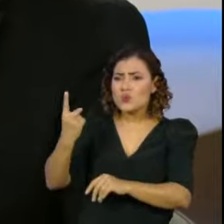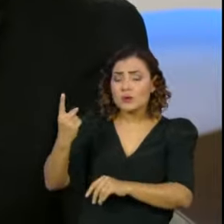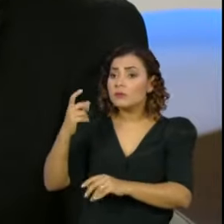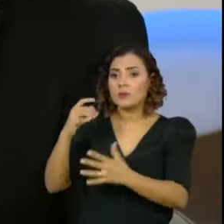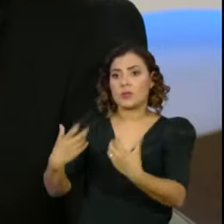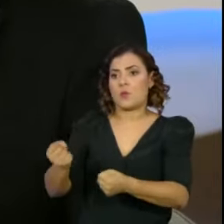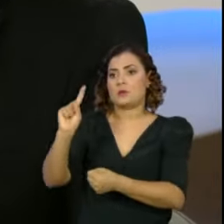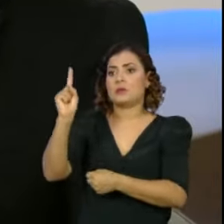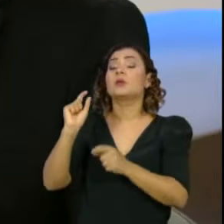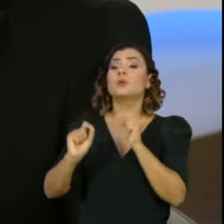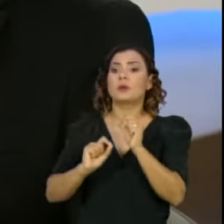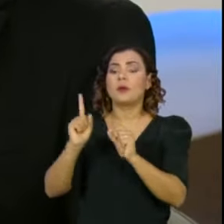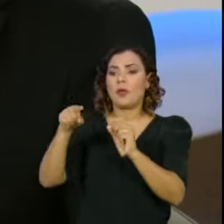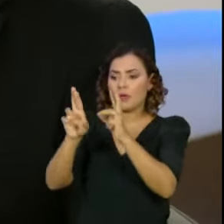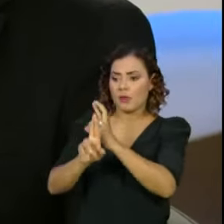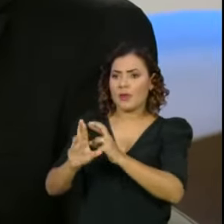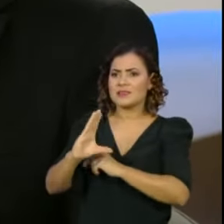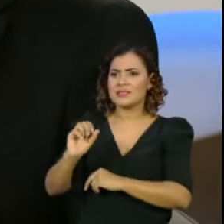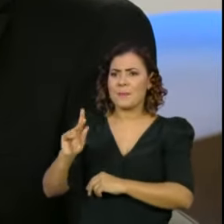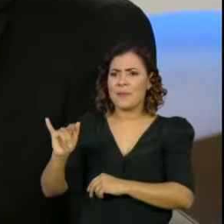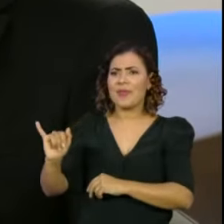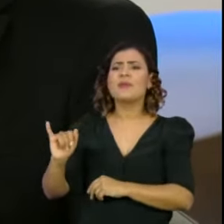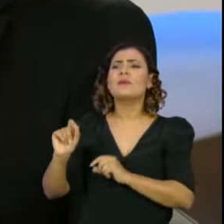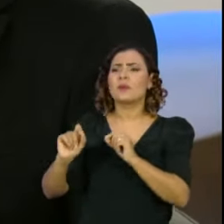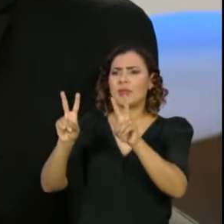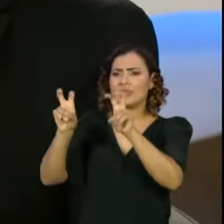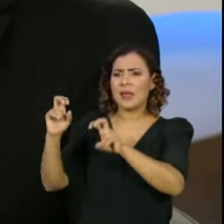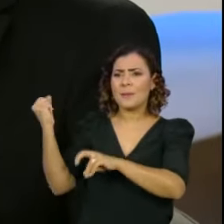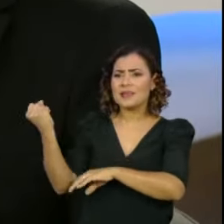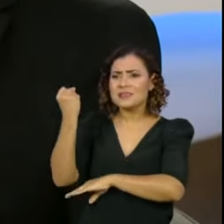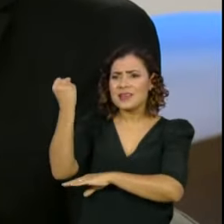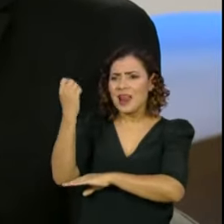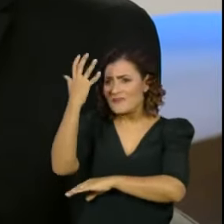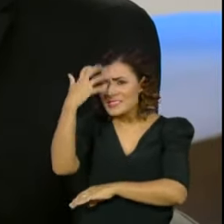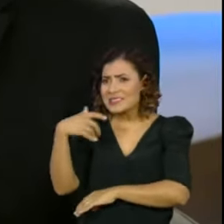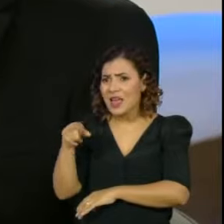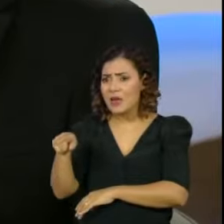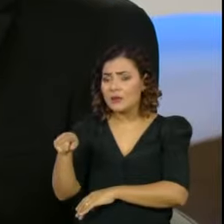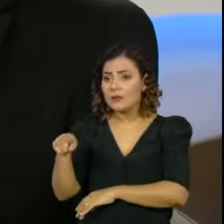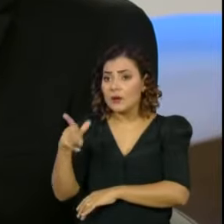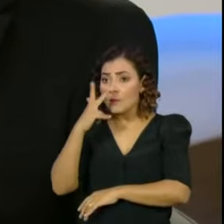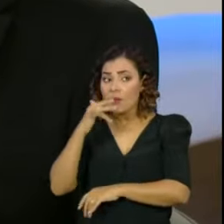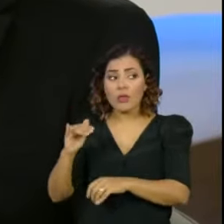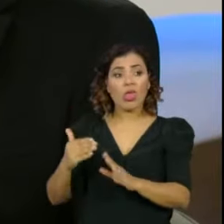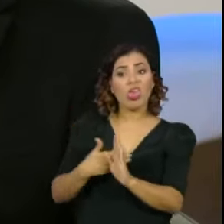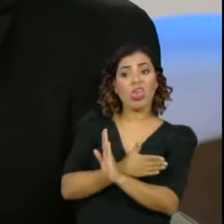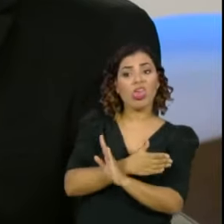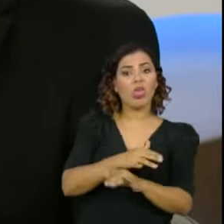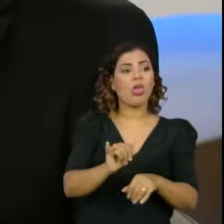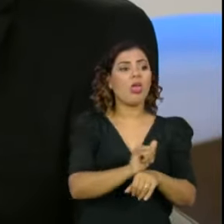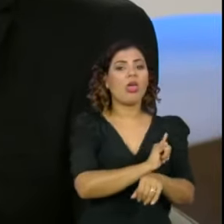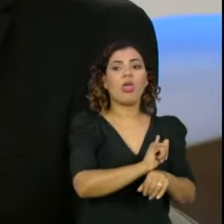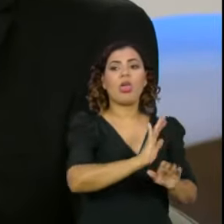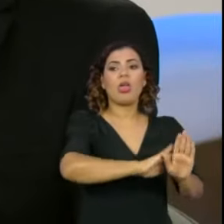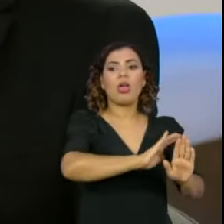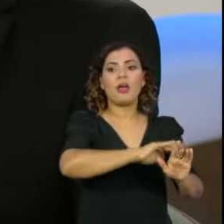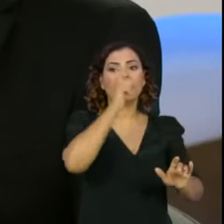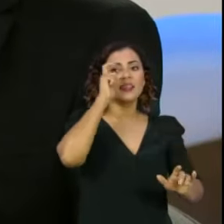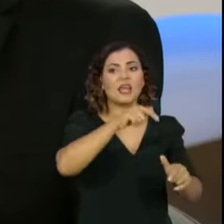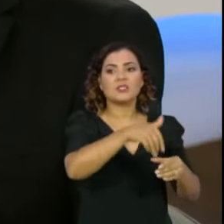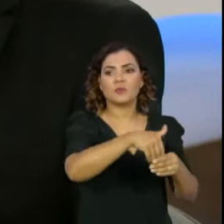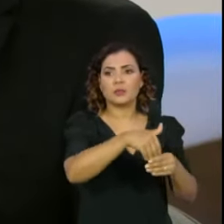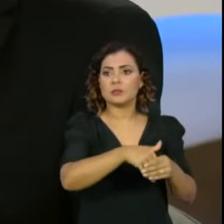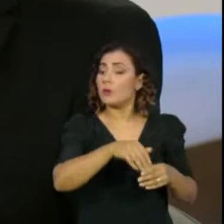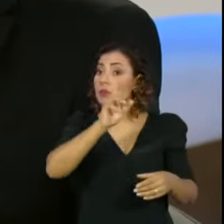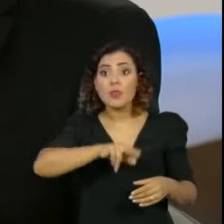o uso da CPI para apurar fatos determinados, sérios e graves no Brasil, com a utilização político-eleitoral. Isso também é